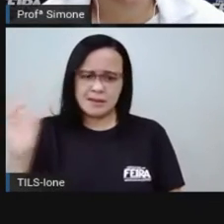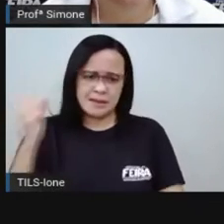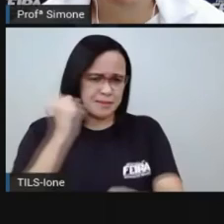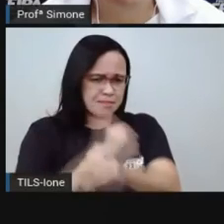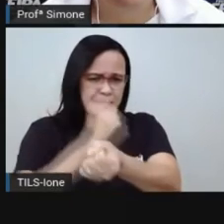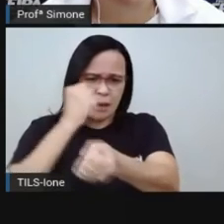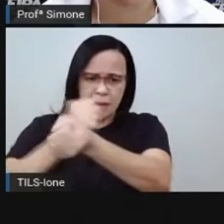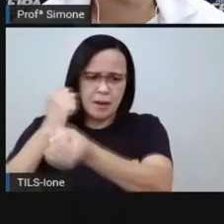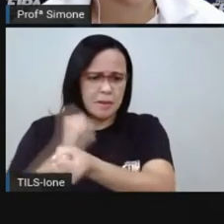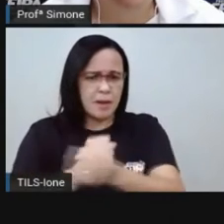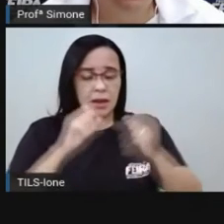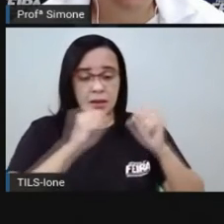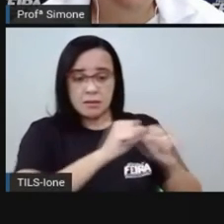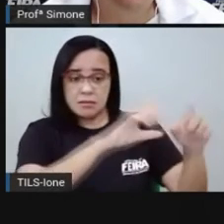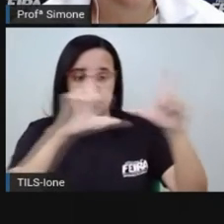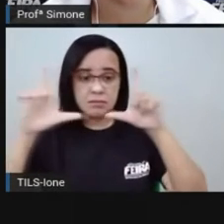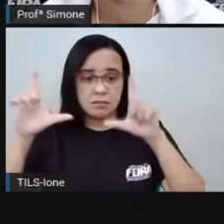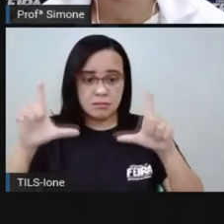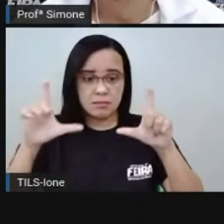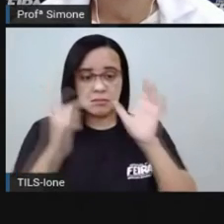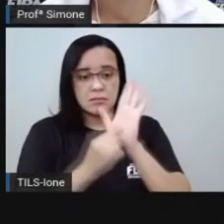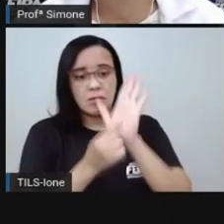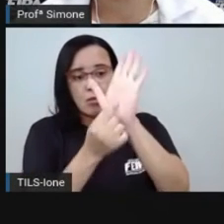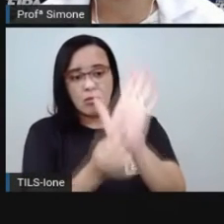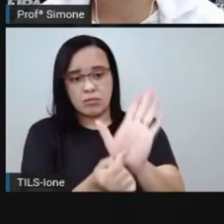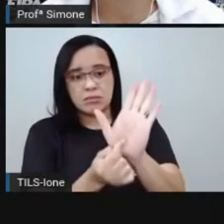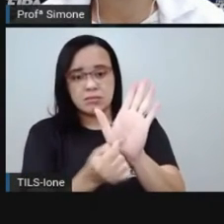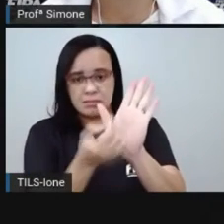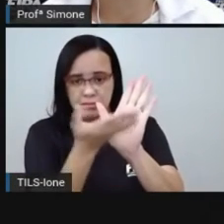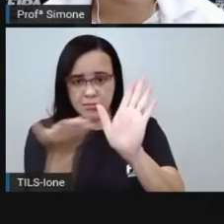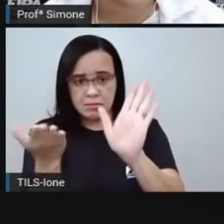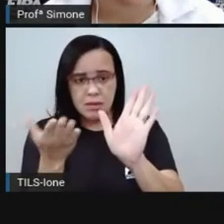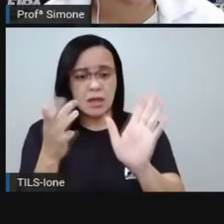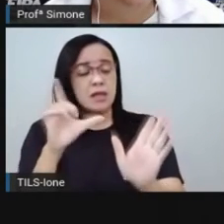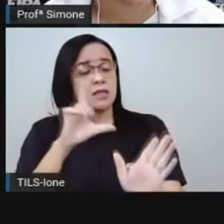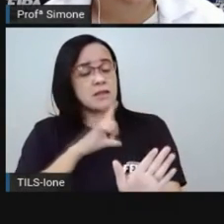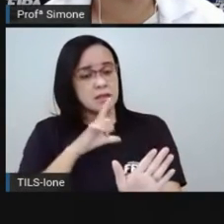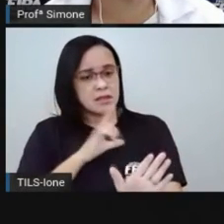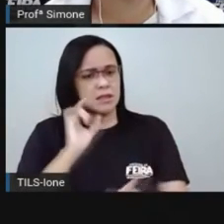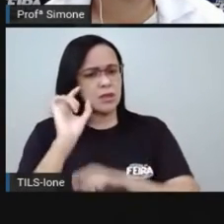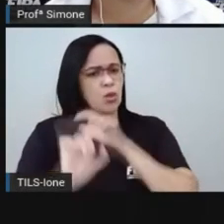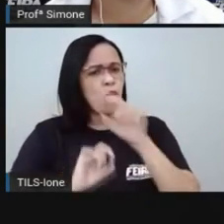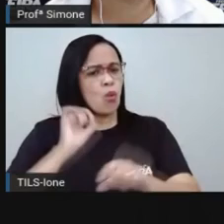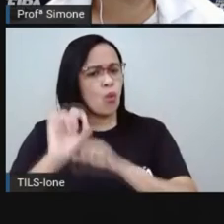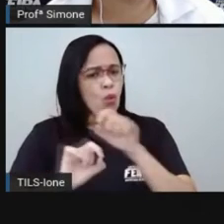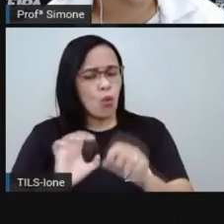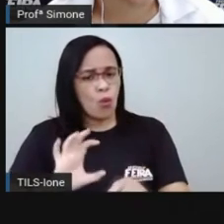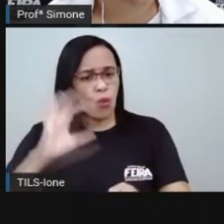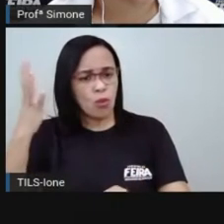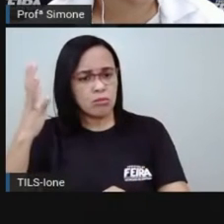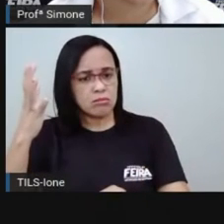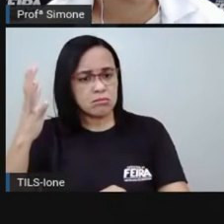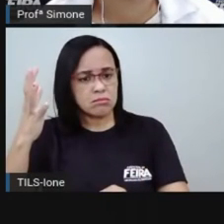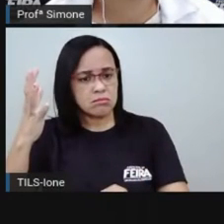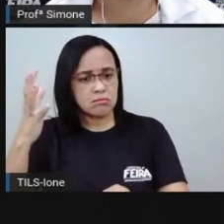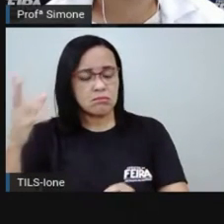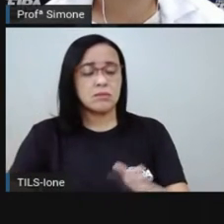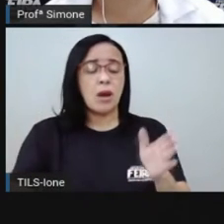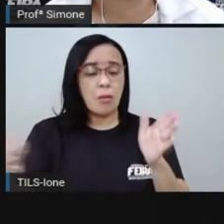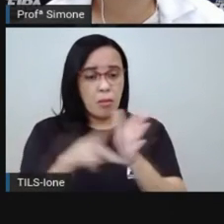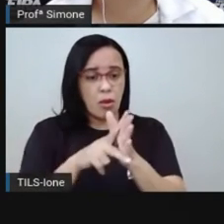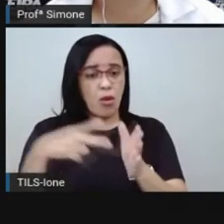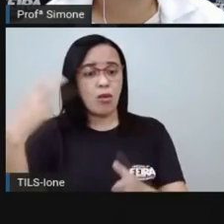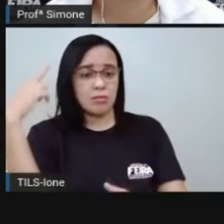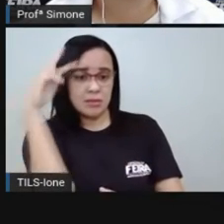mostrando aí na tela para vocês, tem os marcos, digamos assim, históricos de